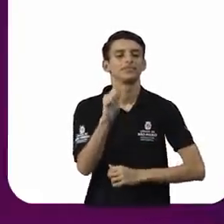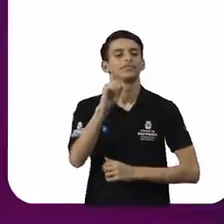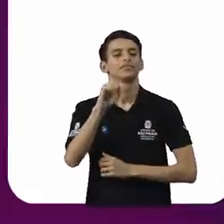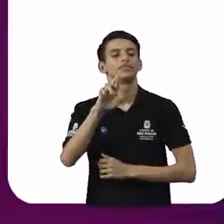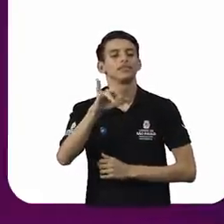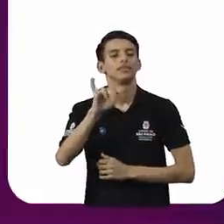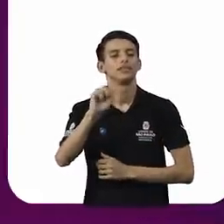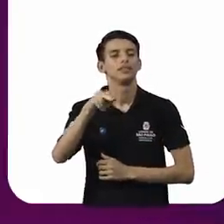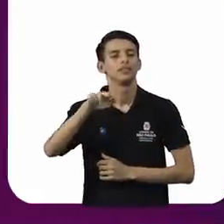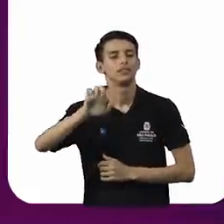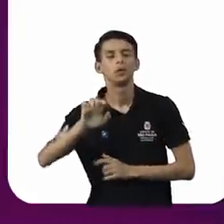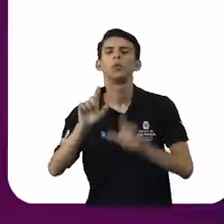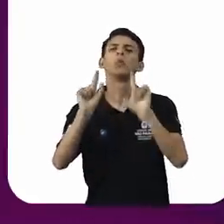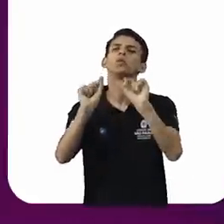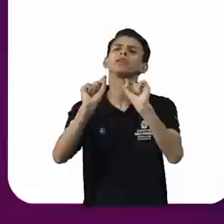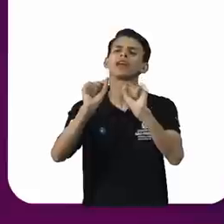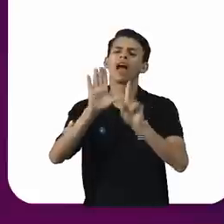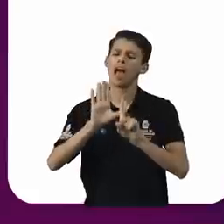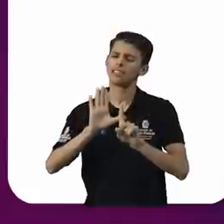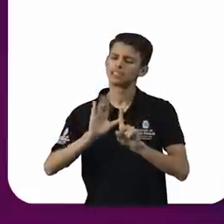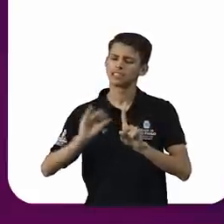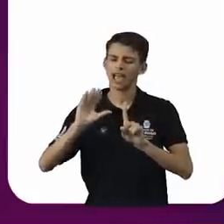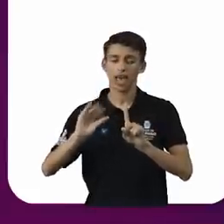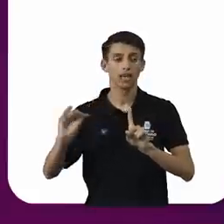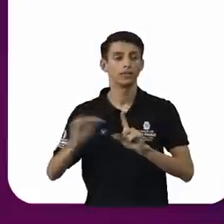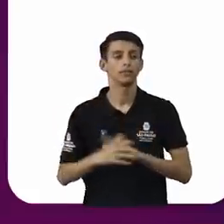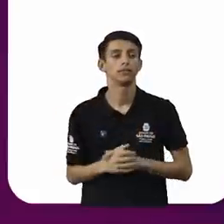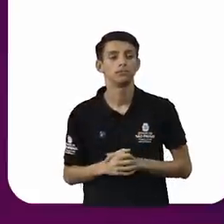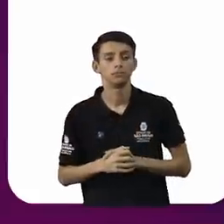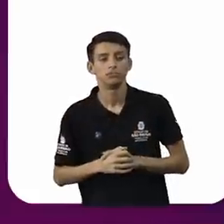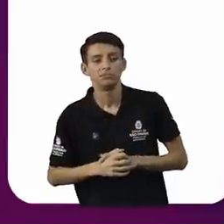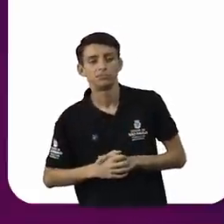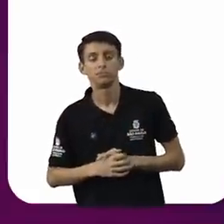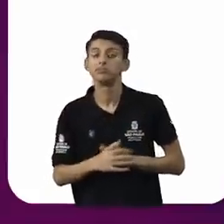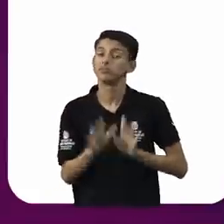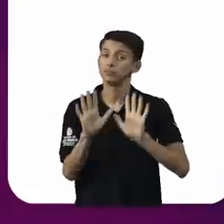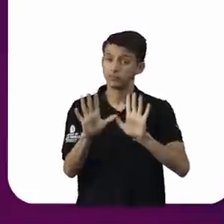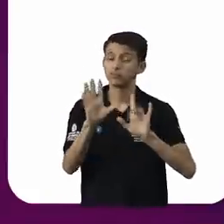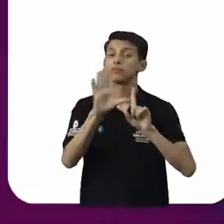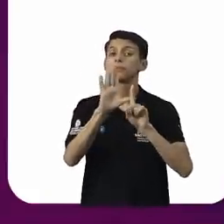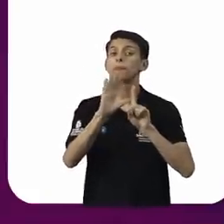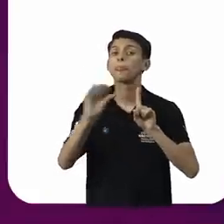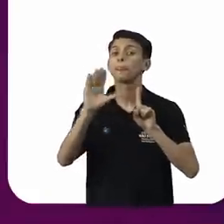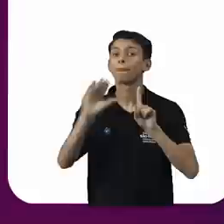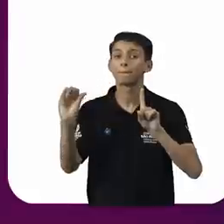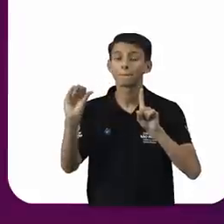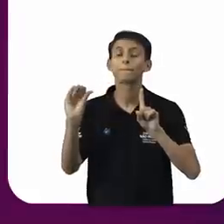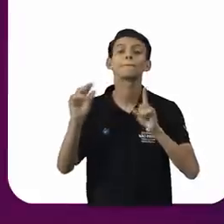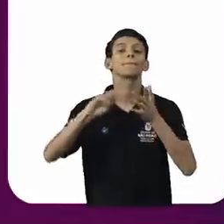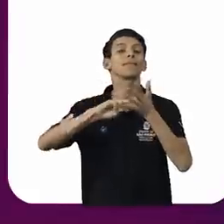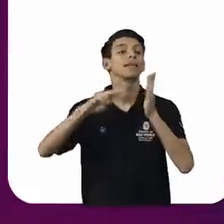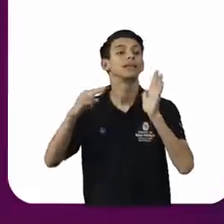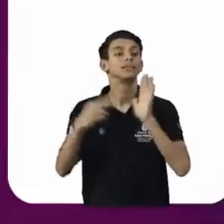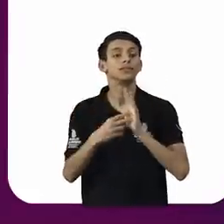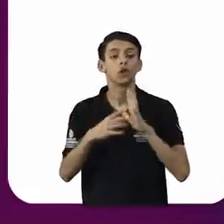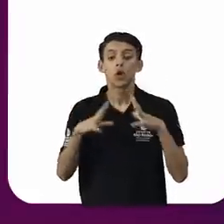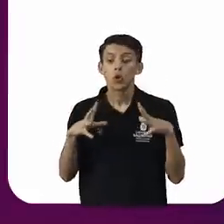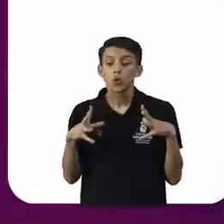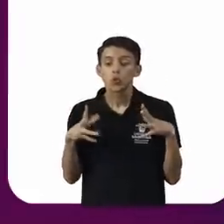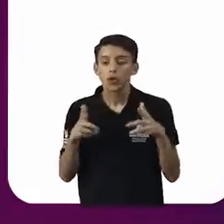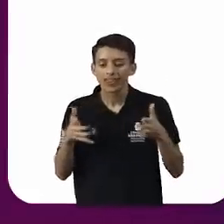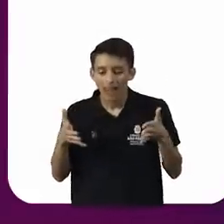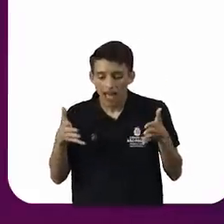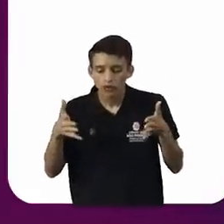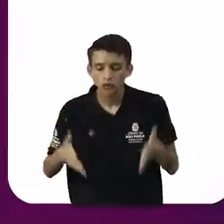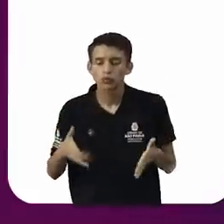assédio sexual? O assédio sexual, ele se caracteriza como todo o ato de constranger uma pessoa